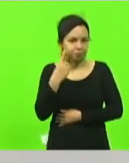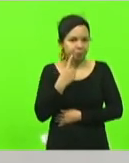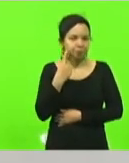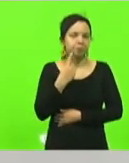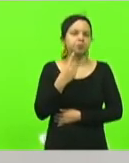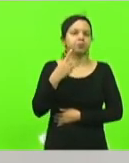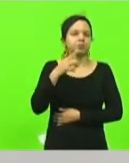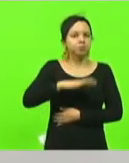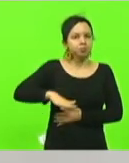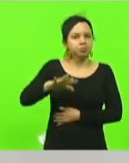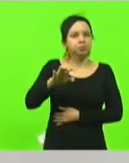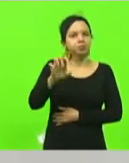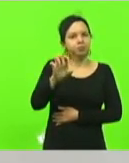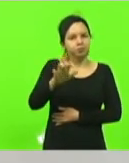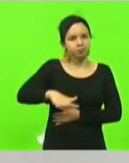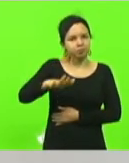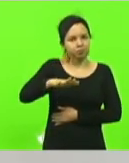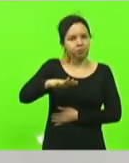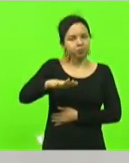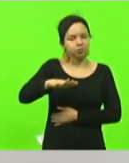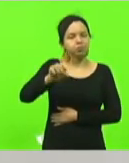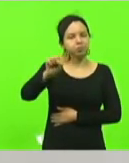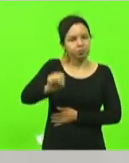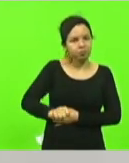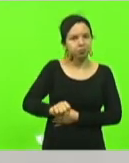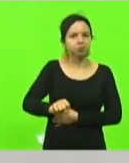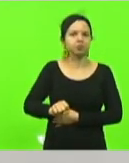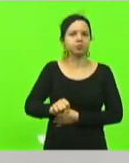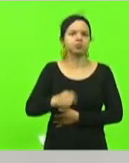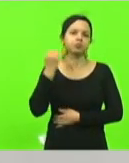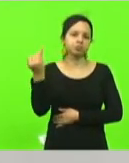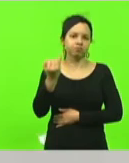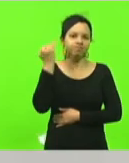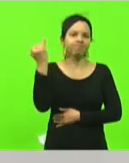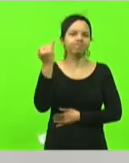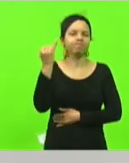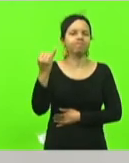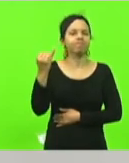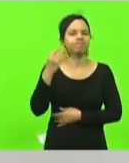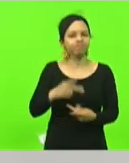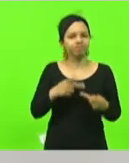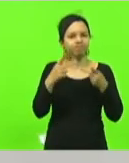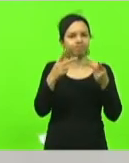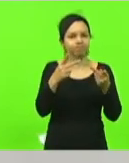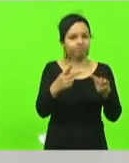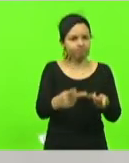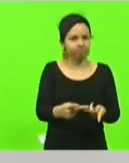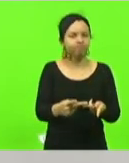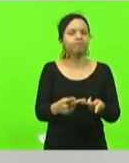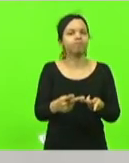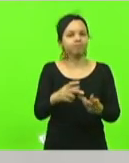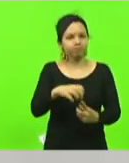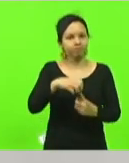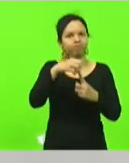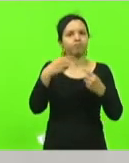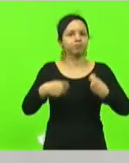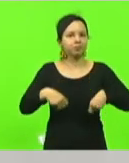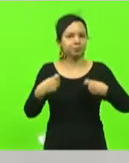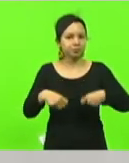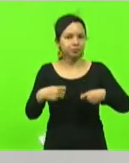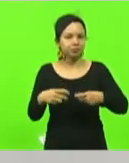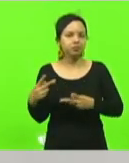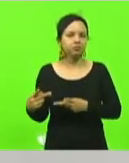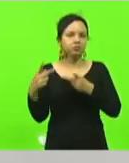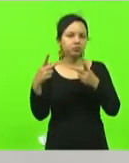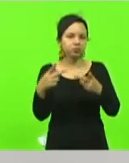e vale ressaltar da importância dessa visita essa visita ela resultou lá